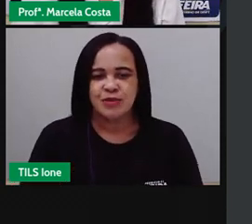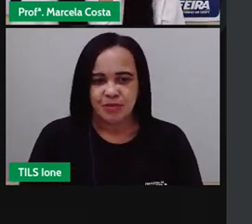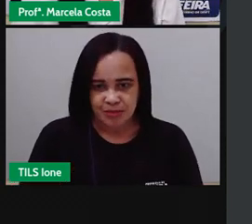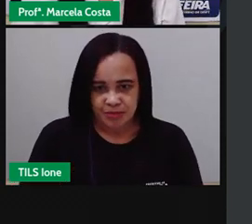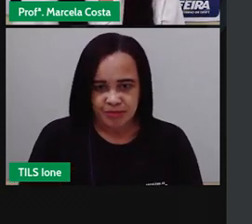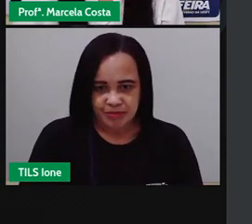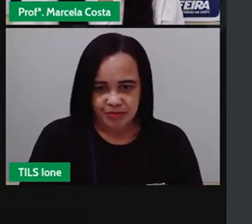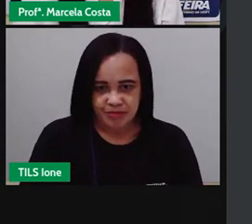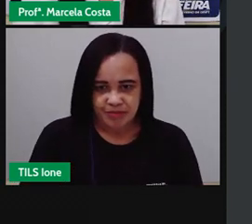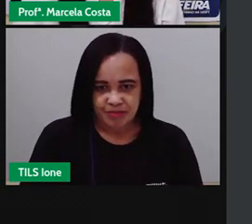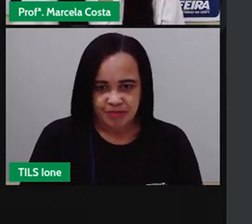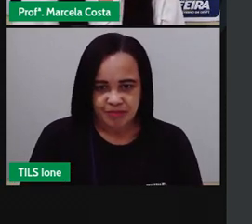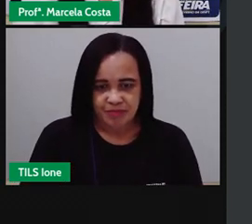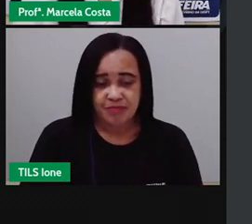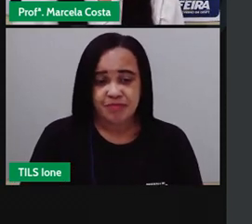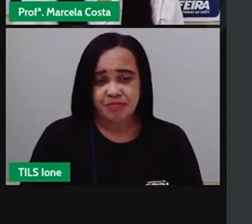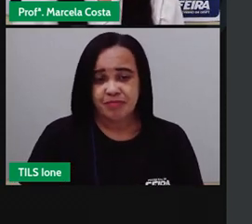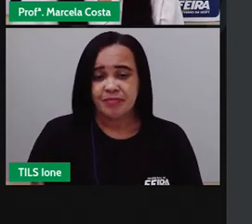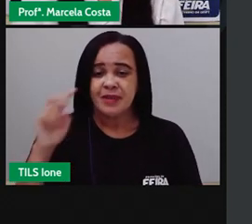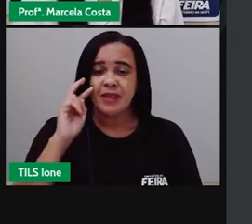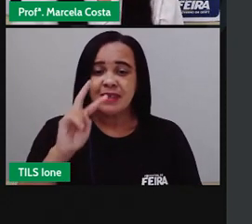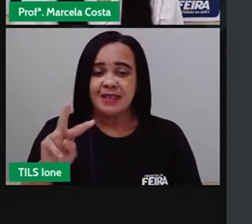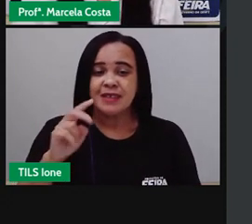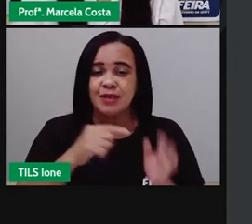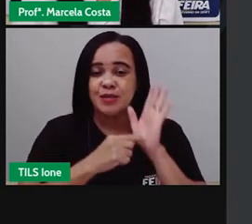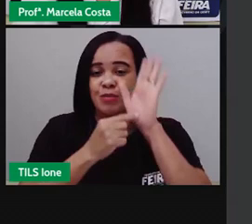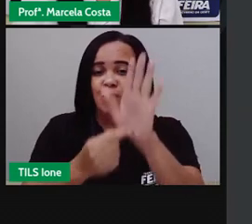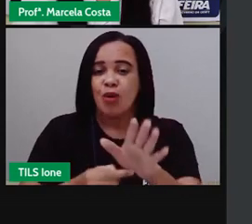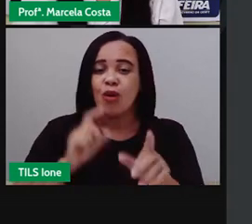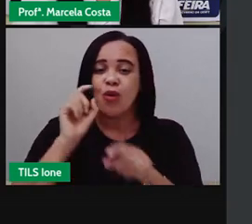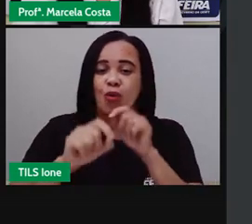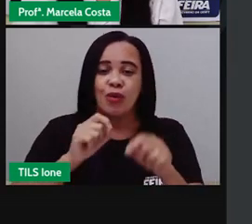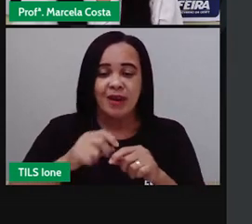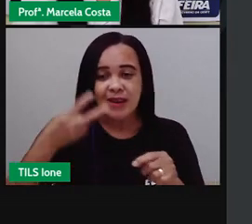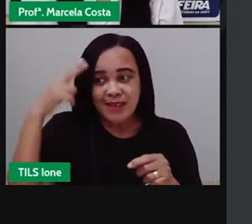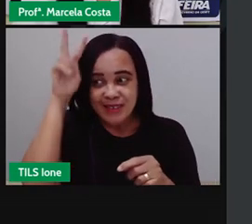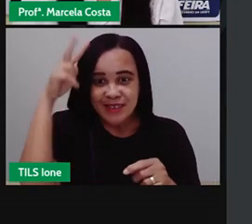indica para a gente como é que vai ser essa história.